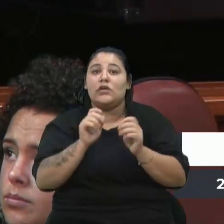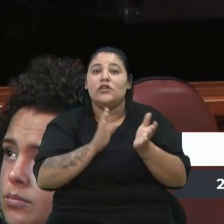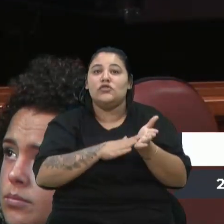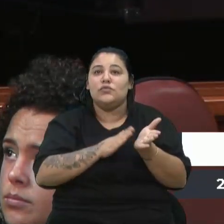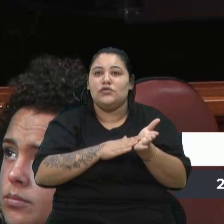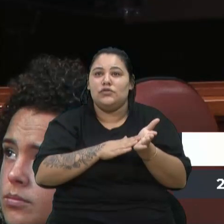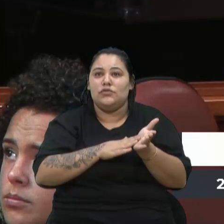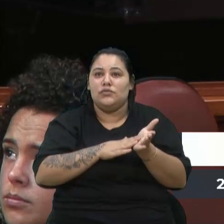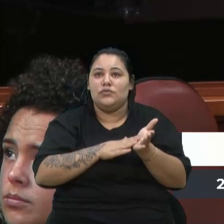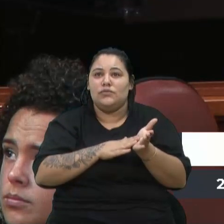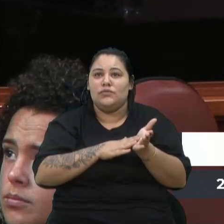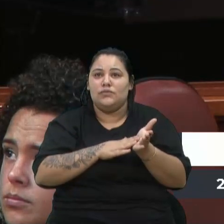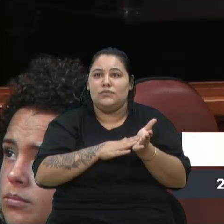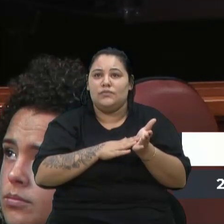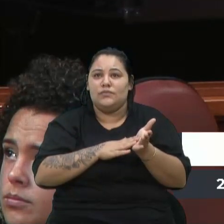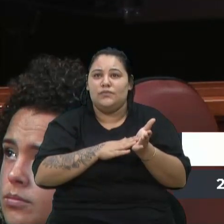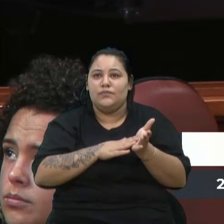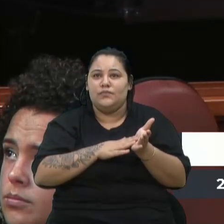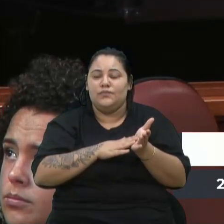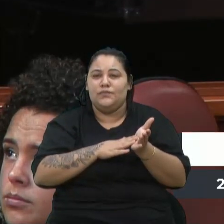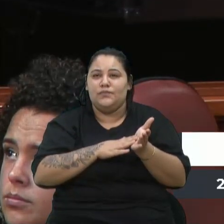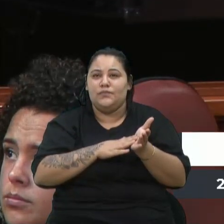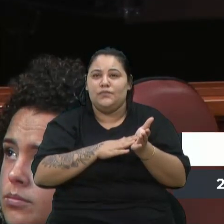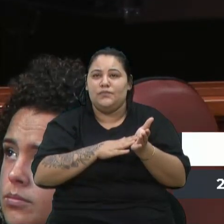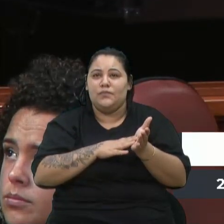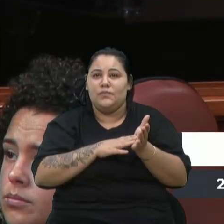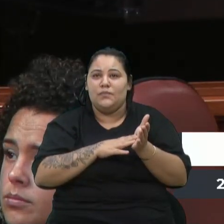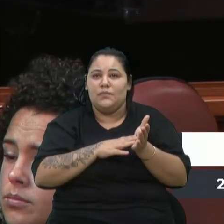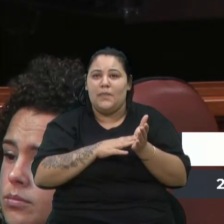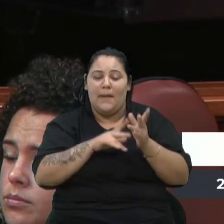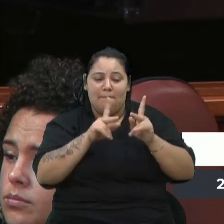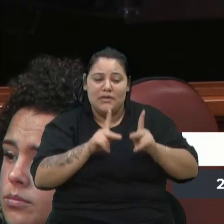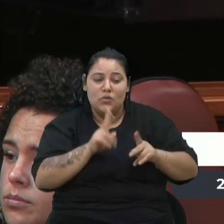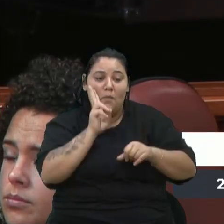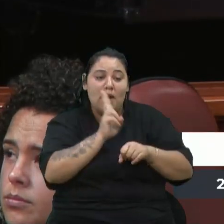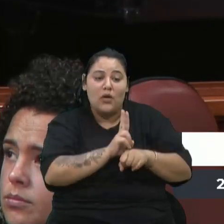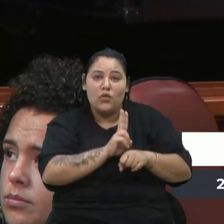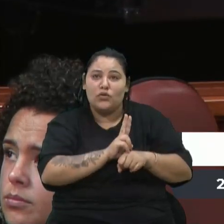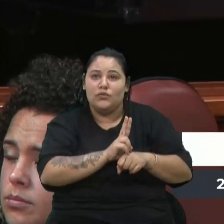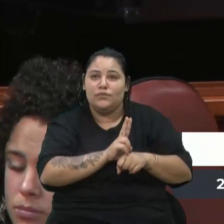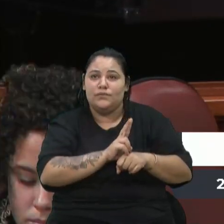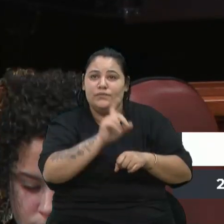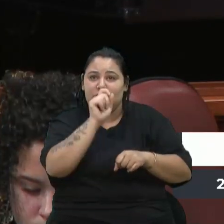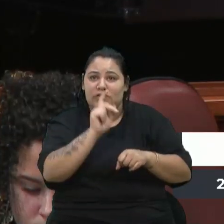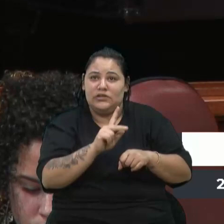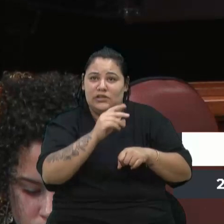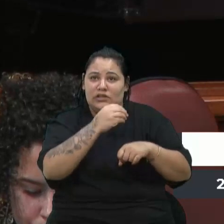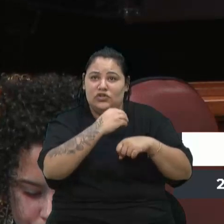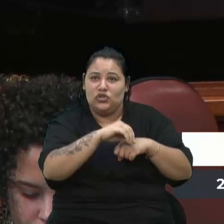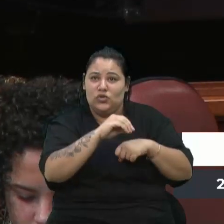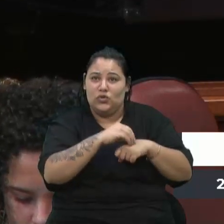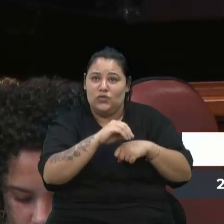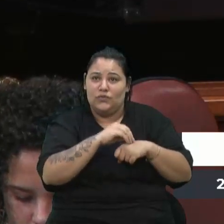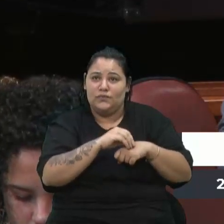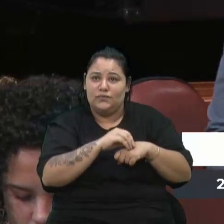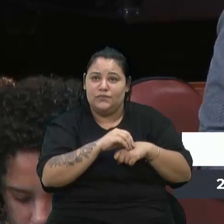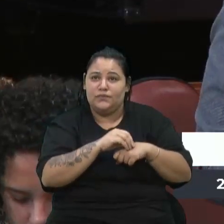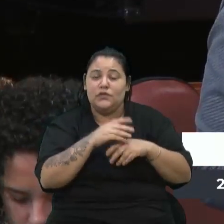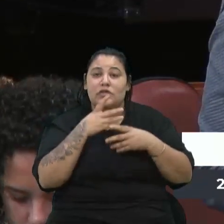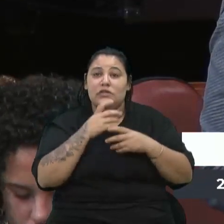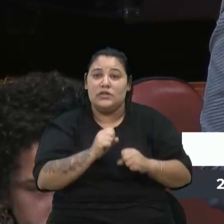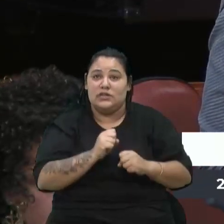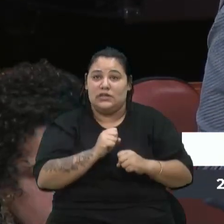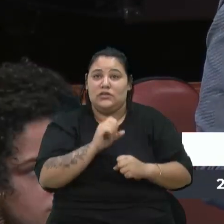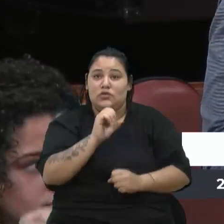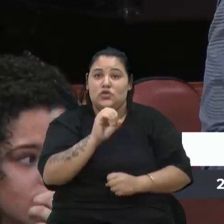guarda-corpo. Inclusive, à época, quem indicou o guarda-corpo como uma alternativa foi o secretário